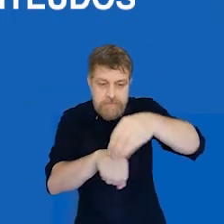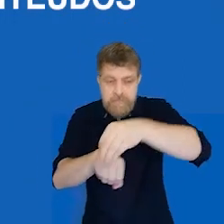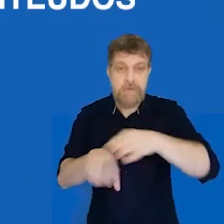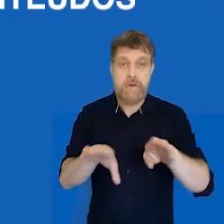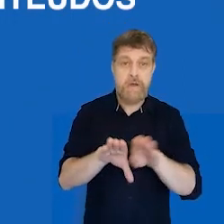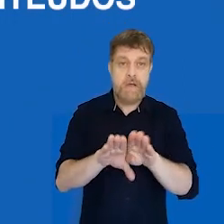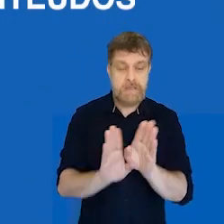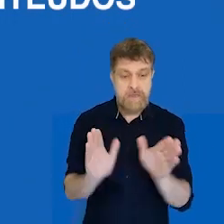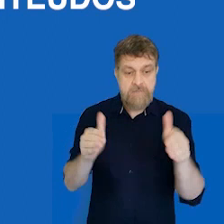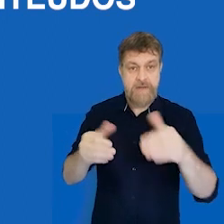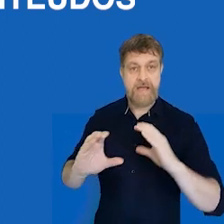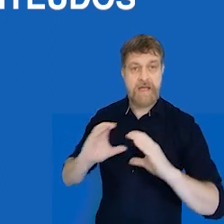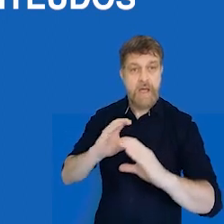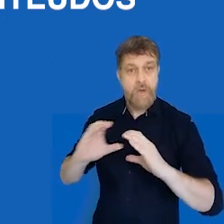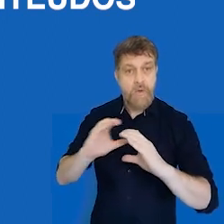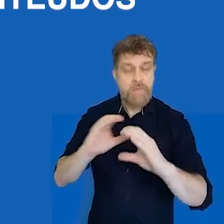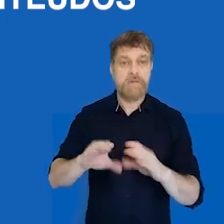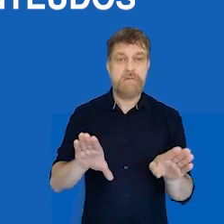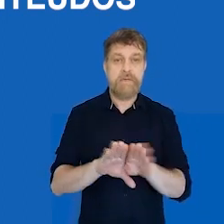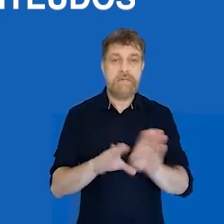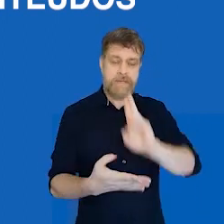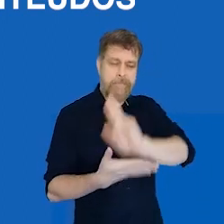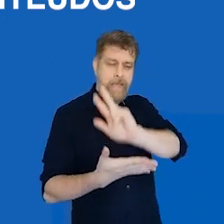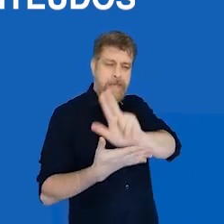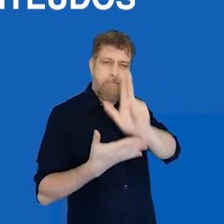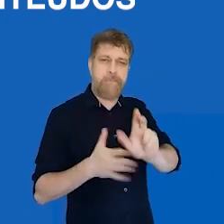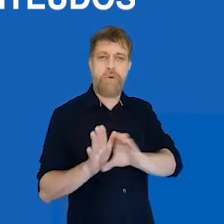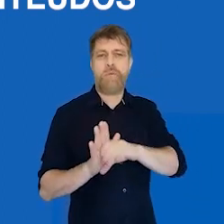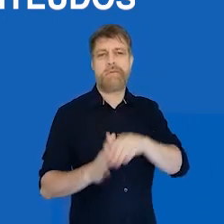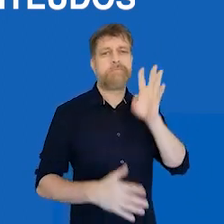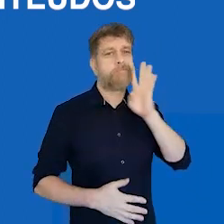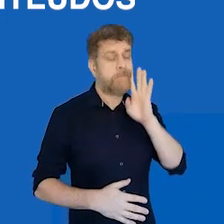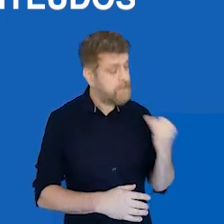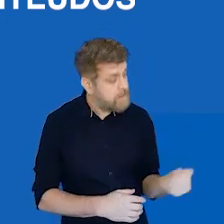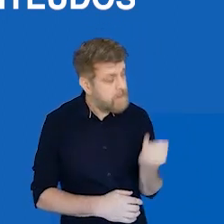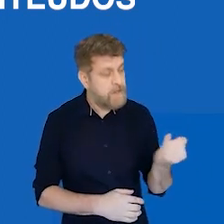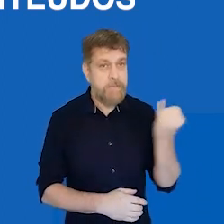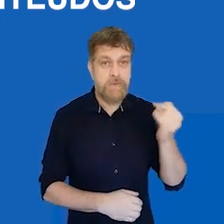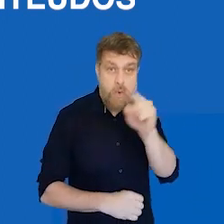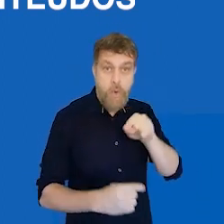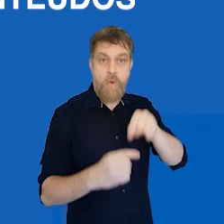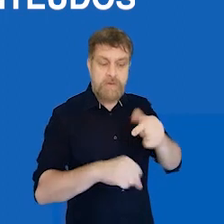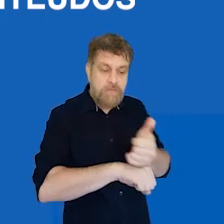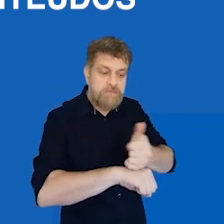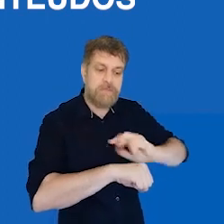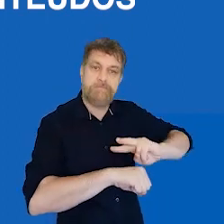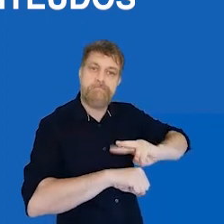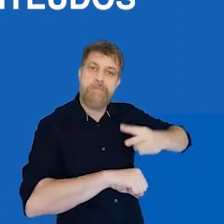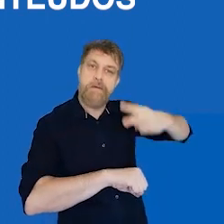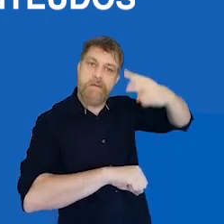voltado à comunicação, vai ter vários conteúdos muito legais, muito importantes, para o desenvolvimento de carreira de vocês,